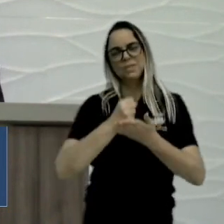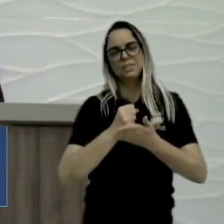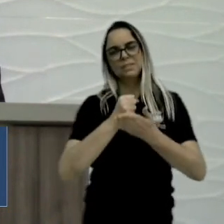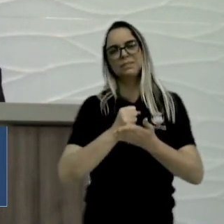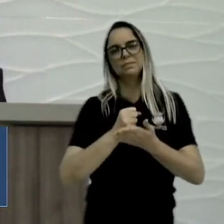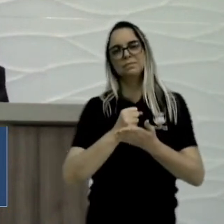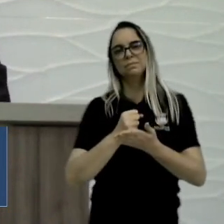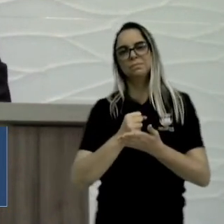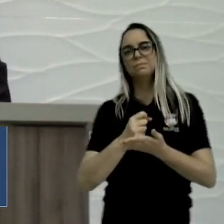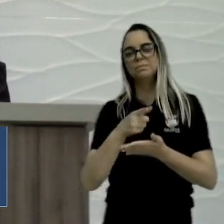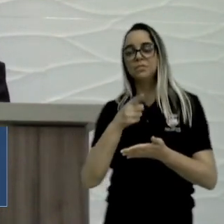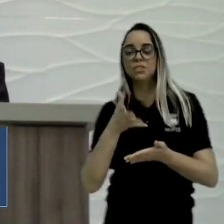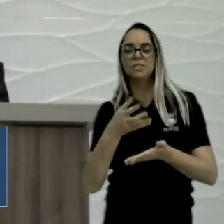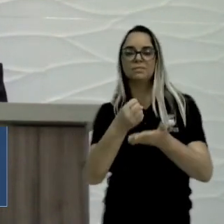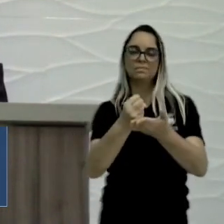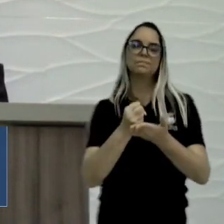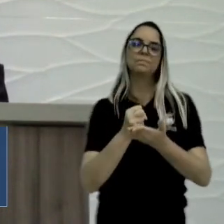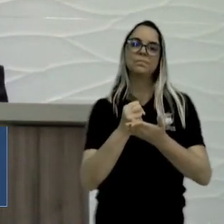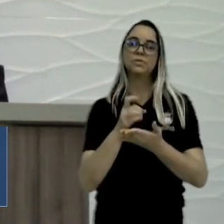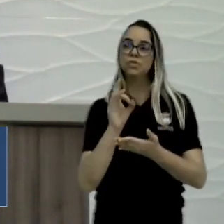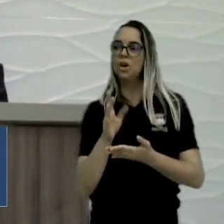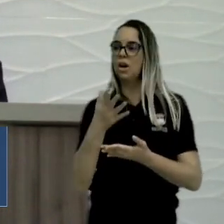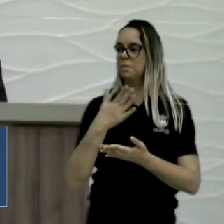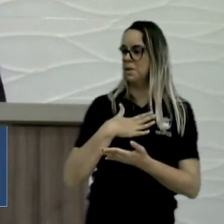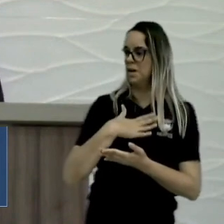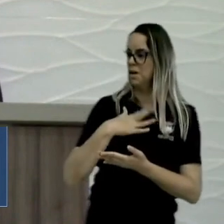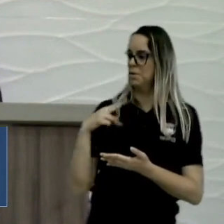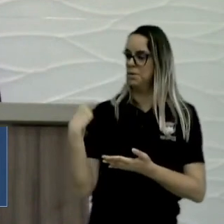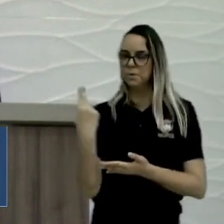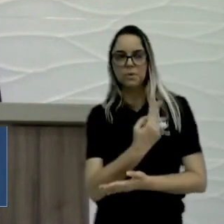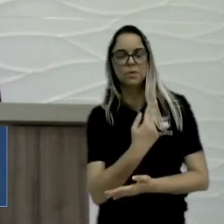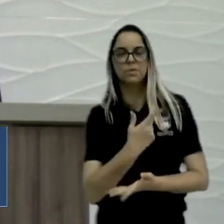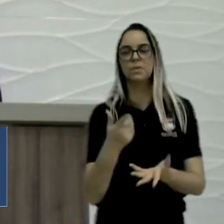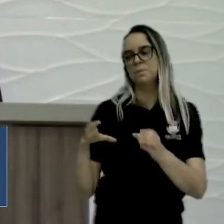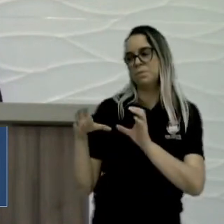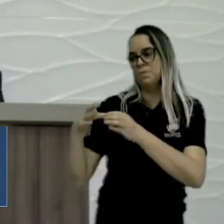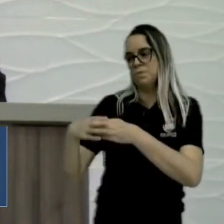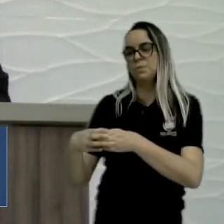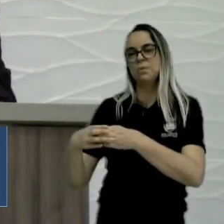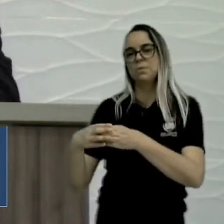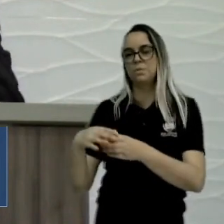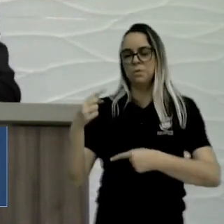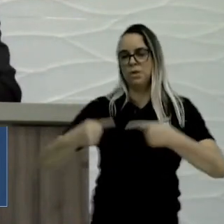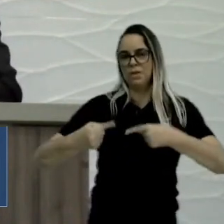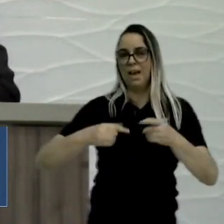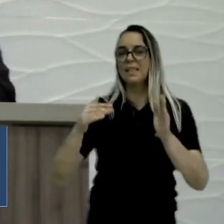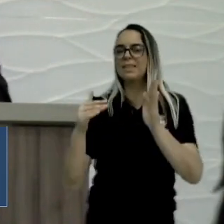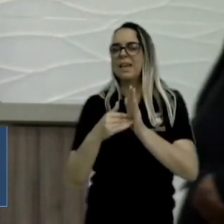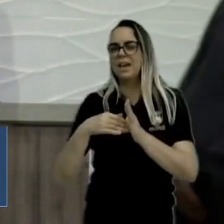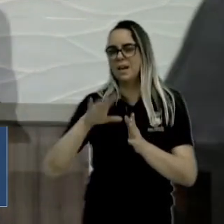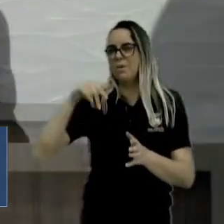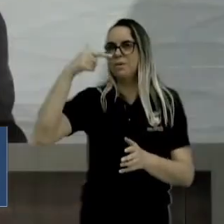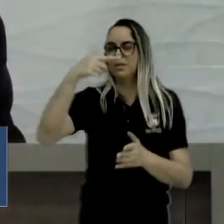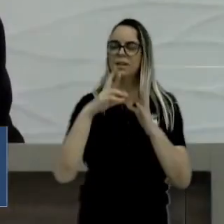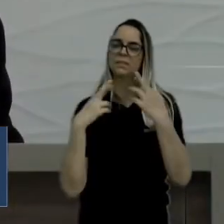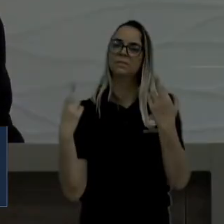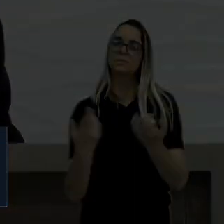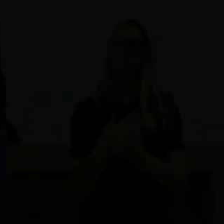deu, vai me dar, não só a mim, como a todo o nosso grupo político. Um forte abraço, fico todos com Deus e até a próxima oportunidade. Agradeço o vereador Cid Clei.